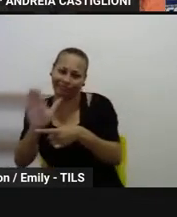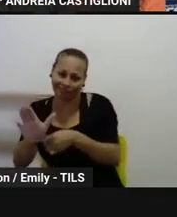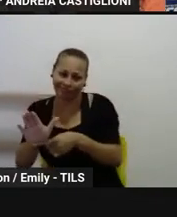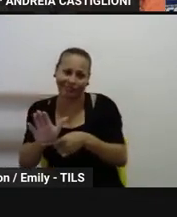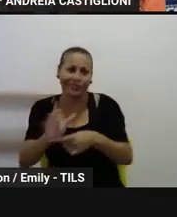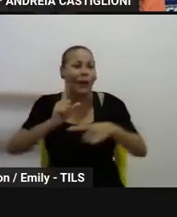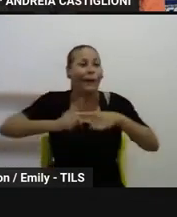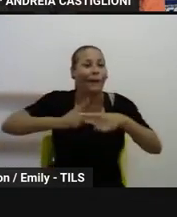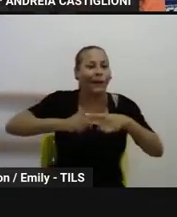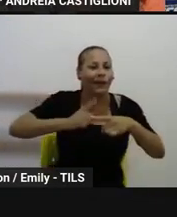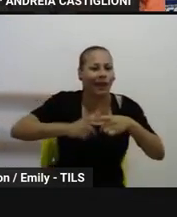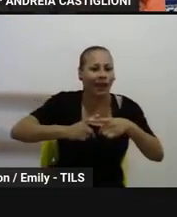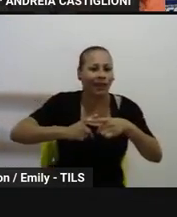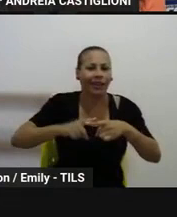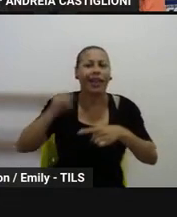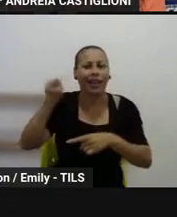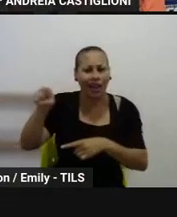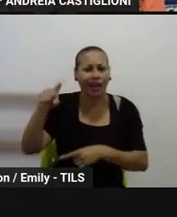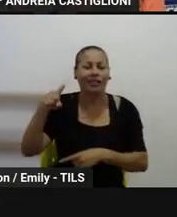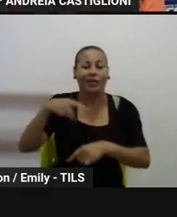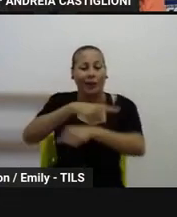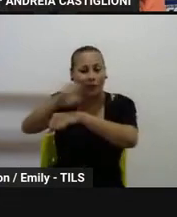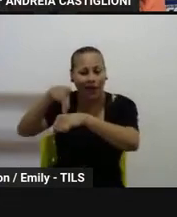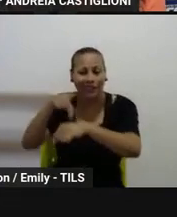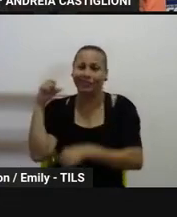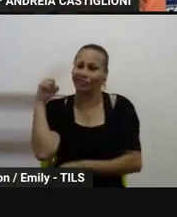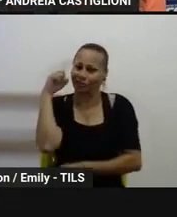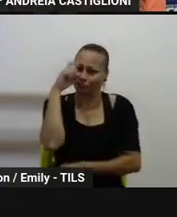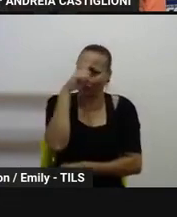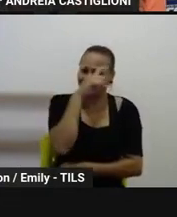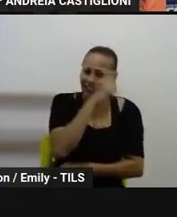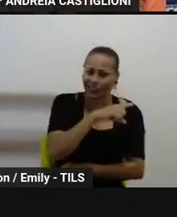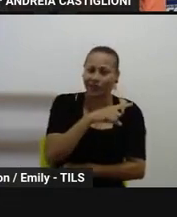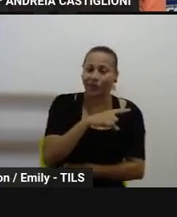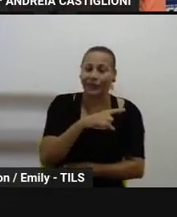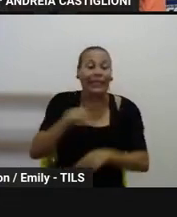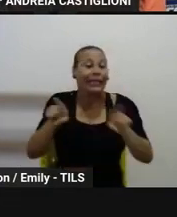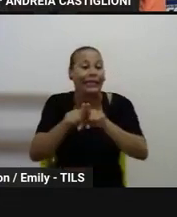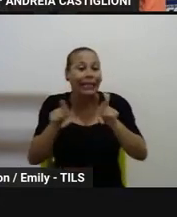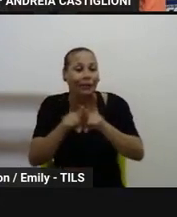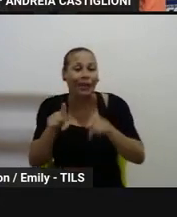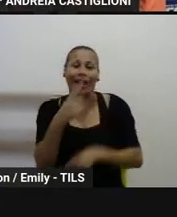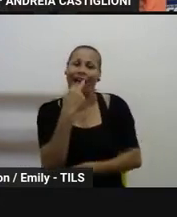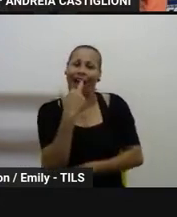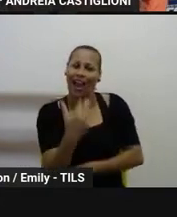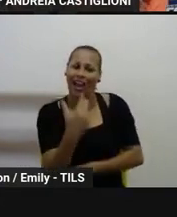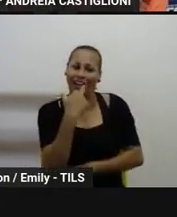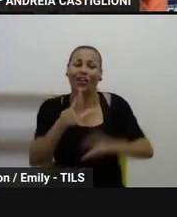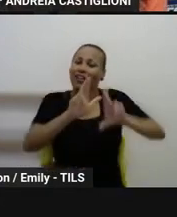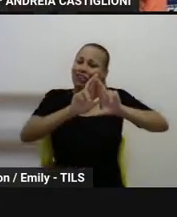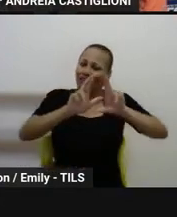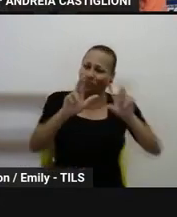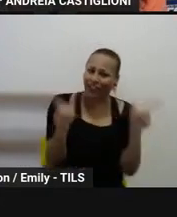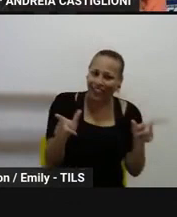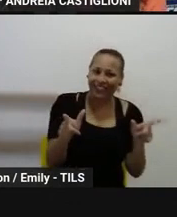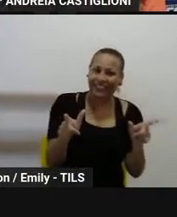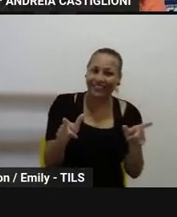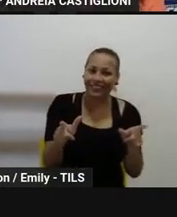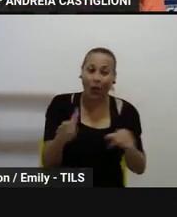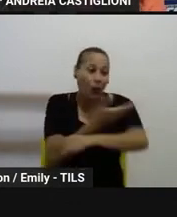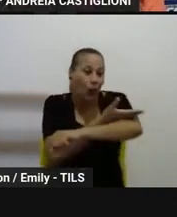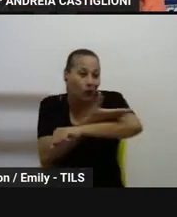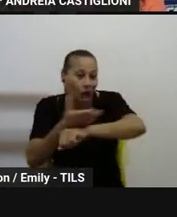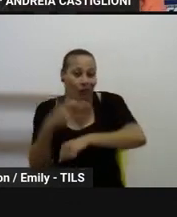por conta da dificuldade com a língua, que não é a mesma, né, das próprias organizações, os costumes